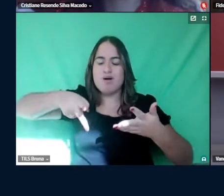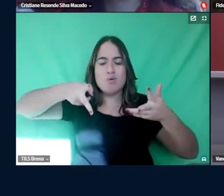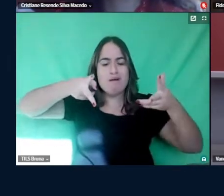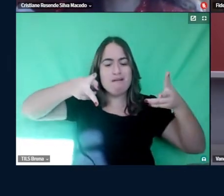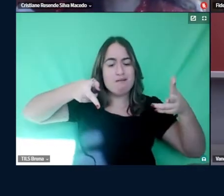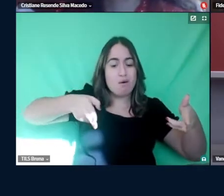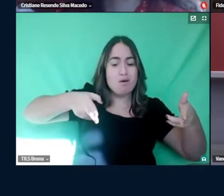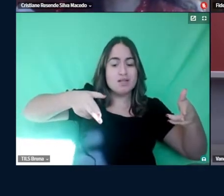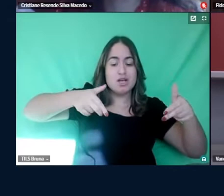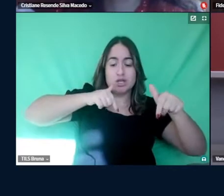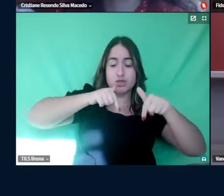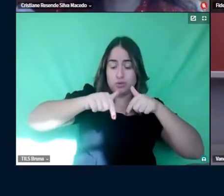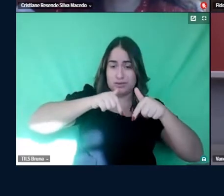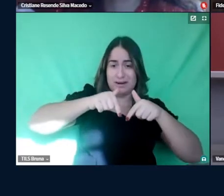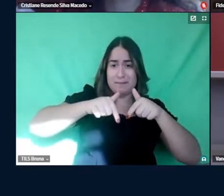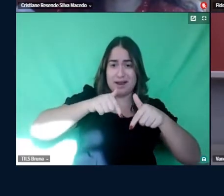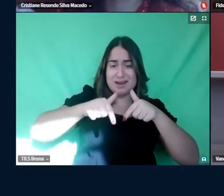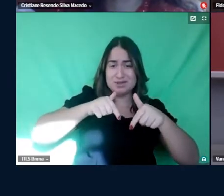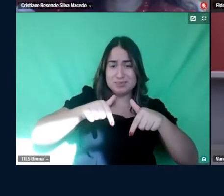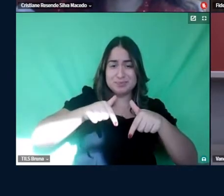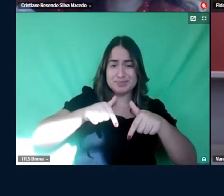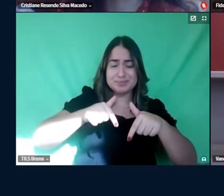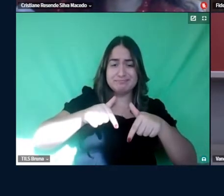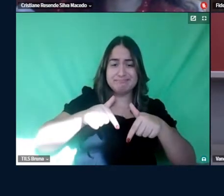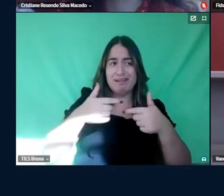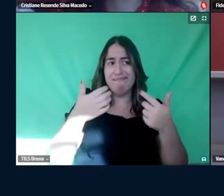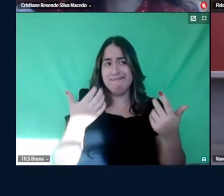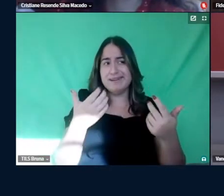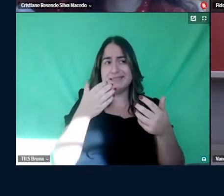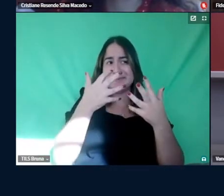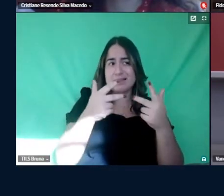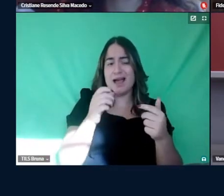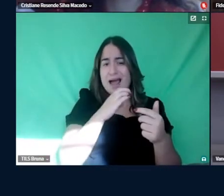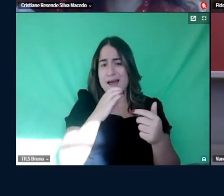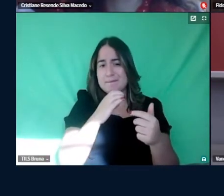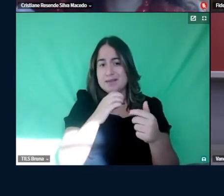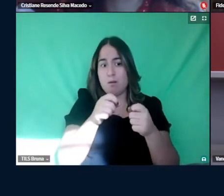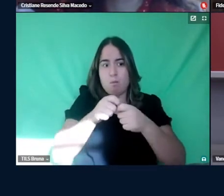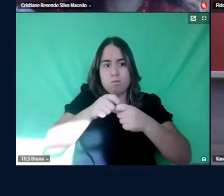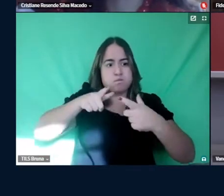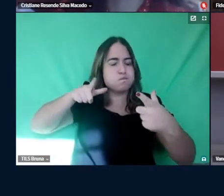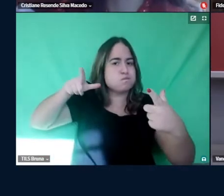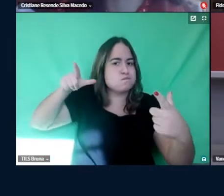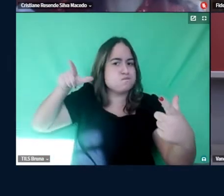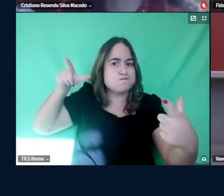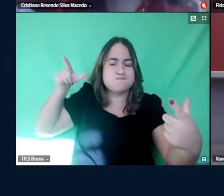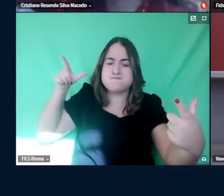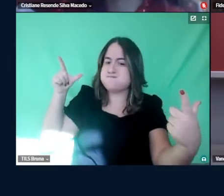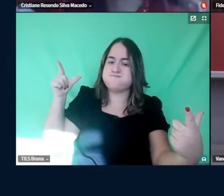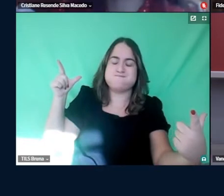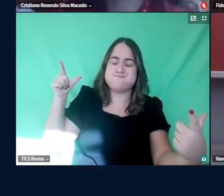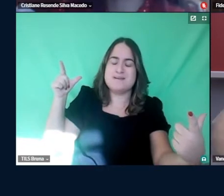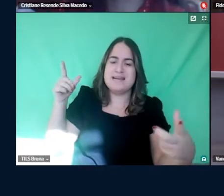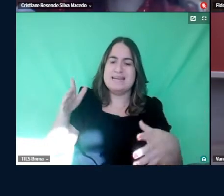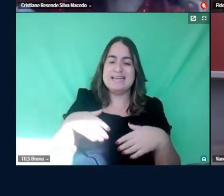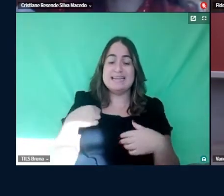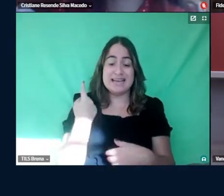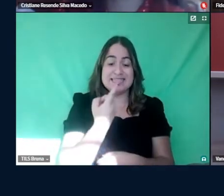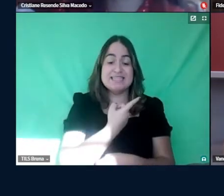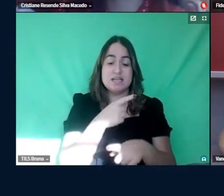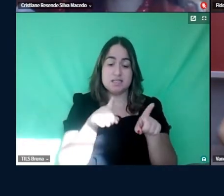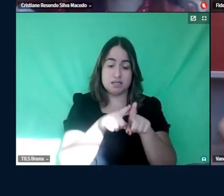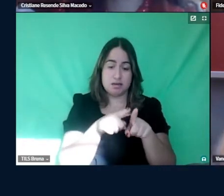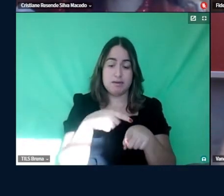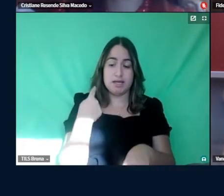de um trabalho, diga-se de passagem, gigante, né? E a gente também, como